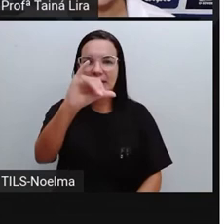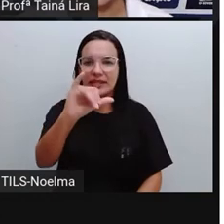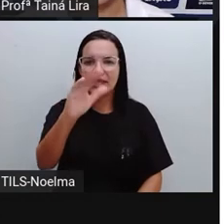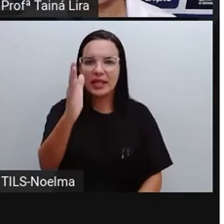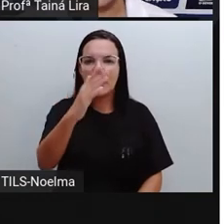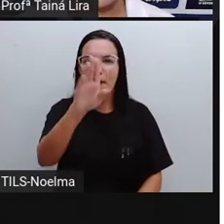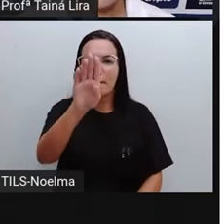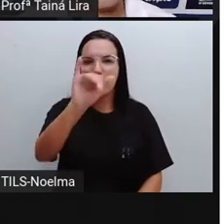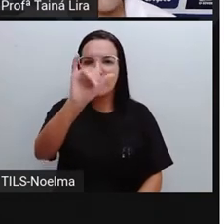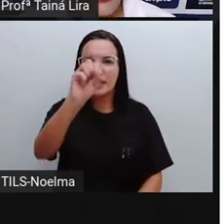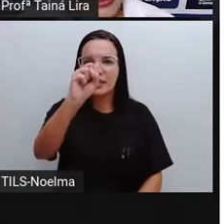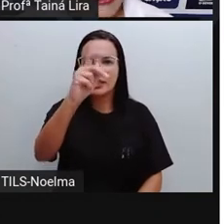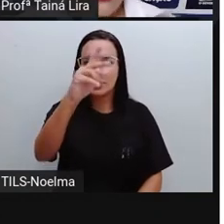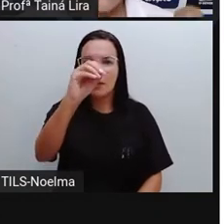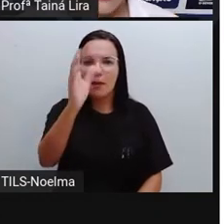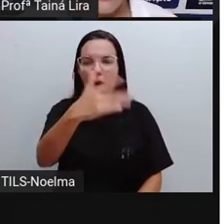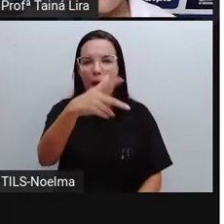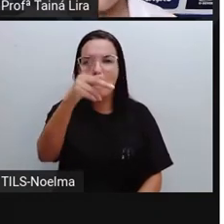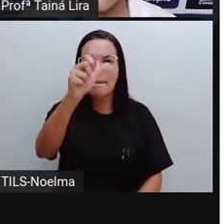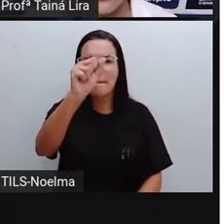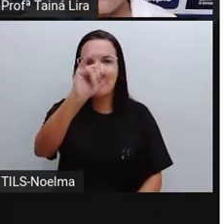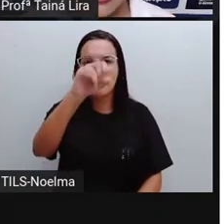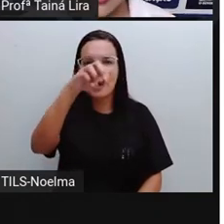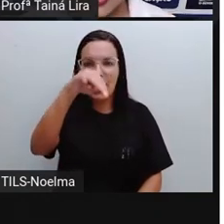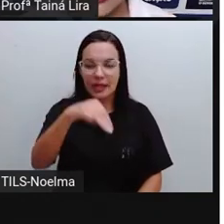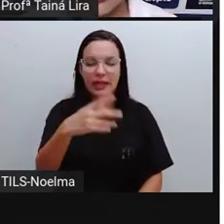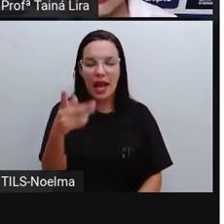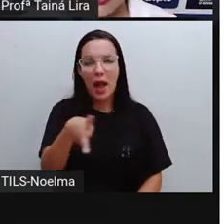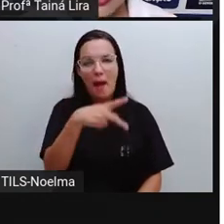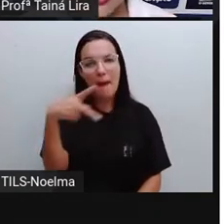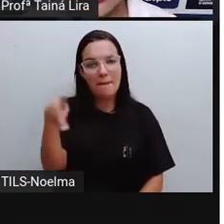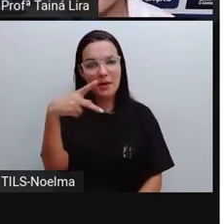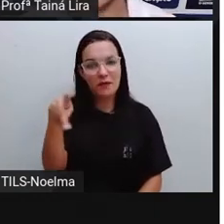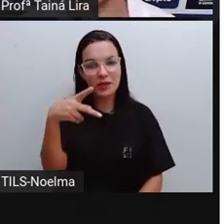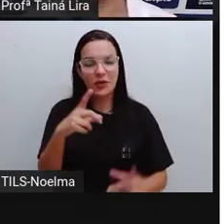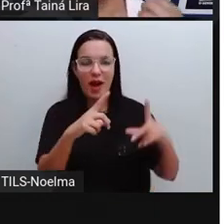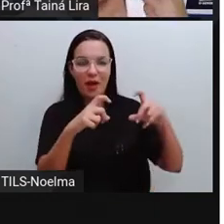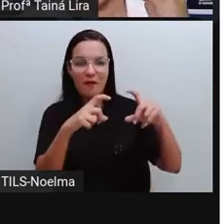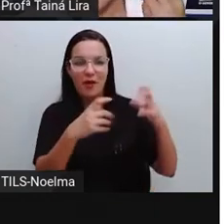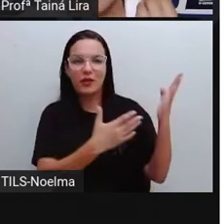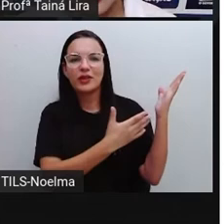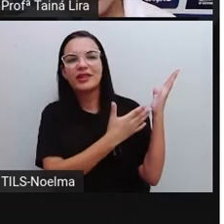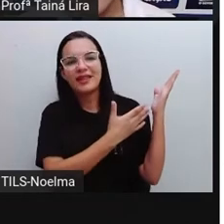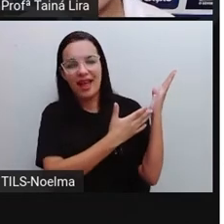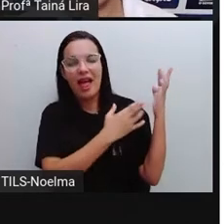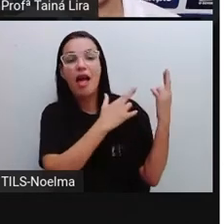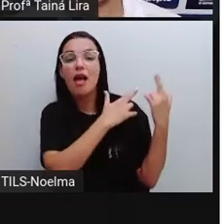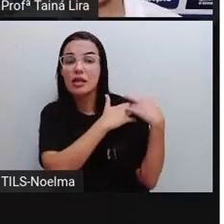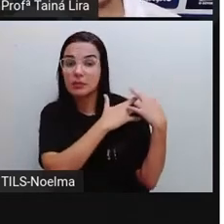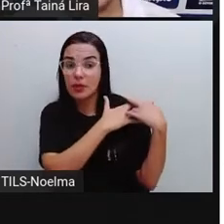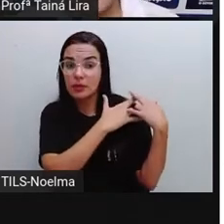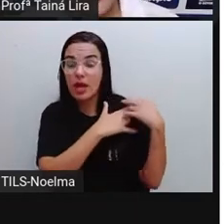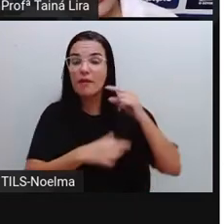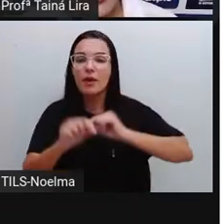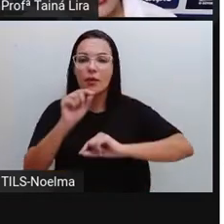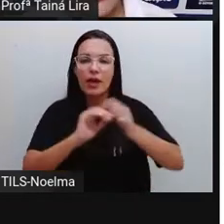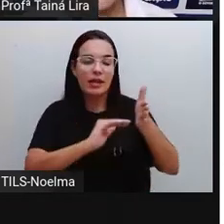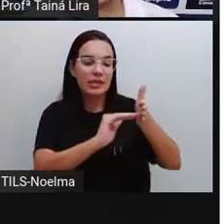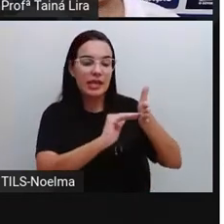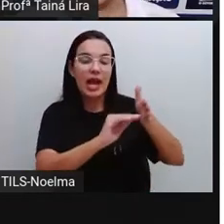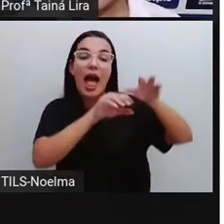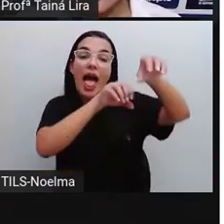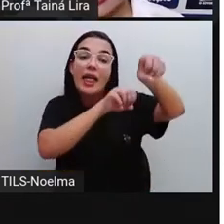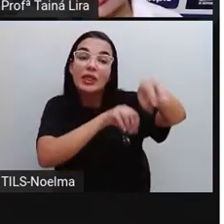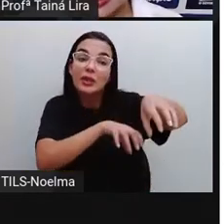Anansi Bispo Paim, tá? Aqui a imagem da nossa secretária. Ela é responsável aí pela secretaria